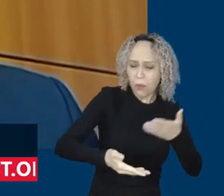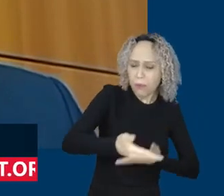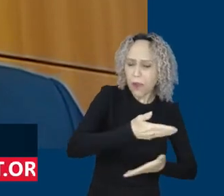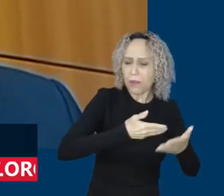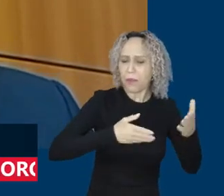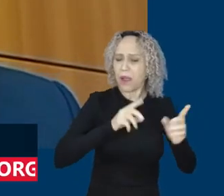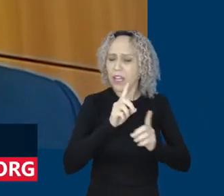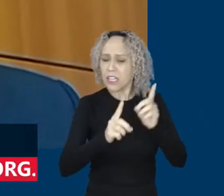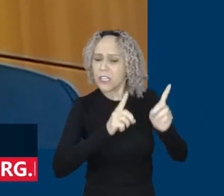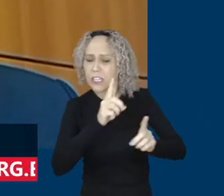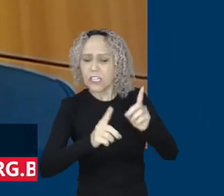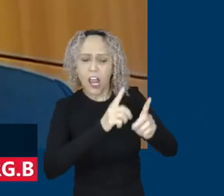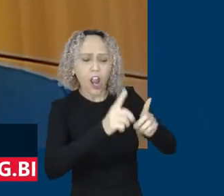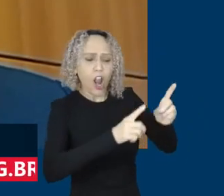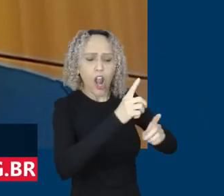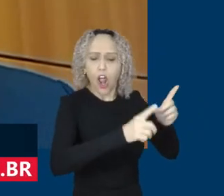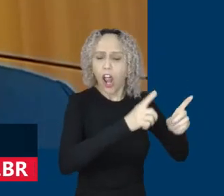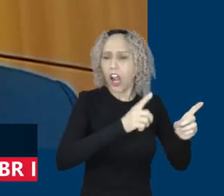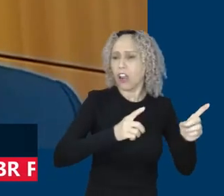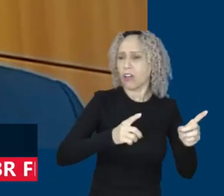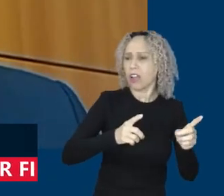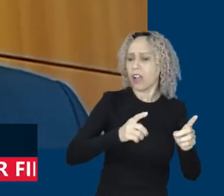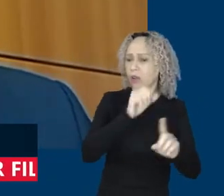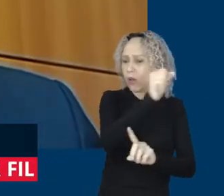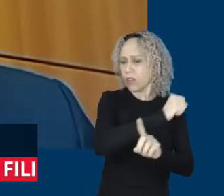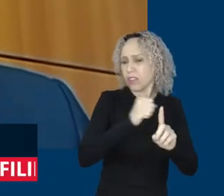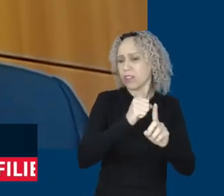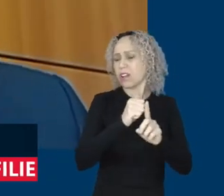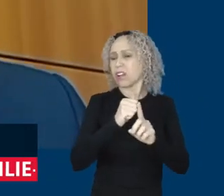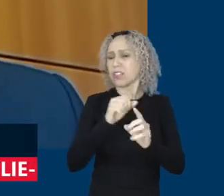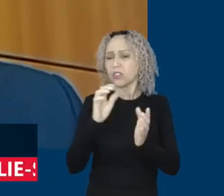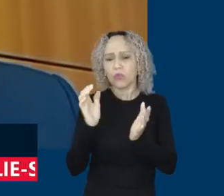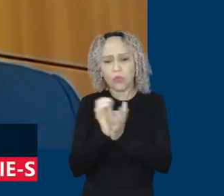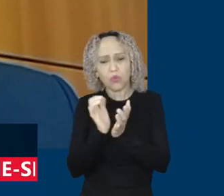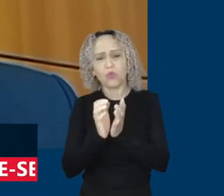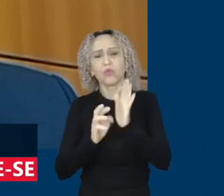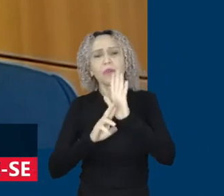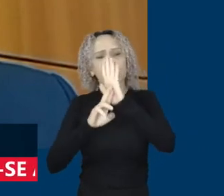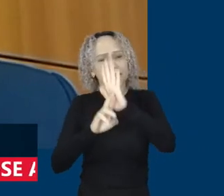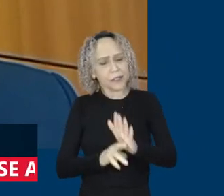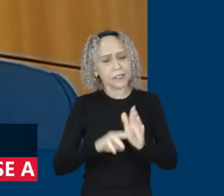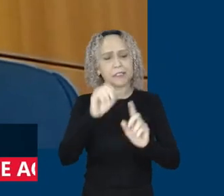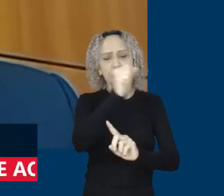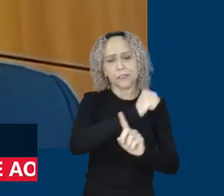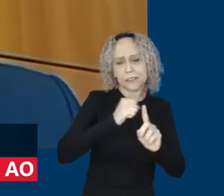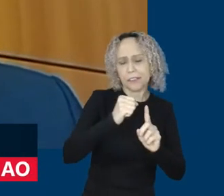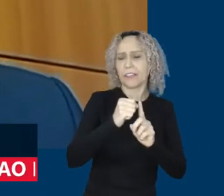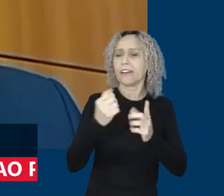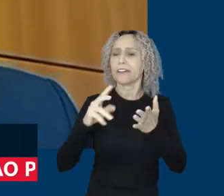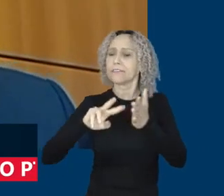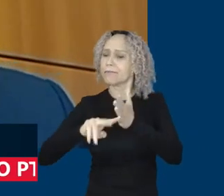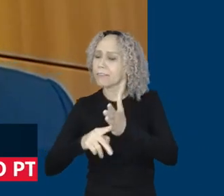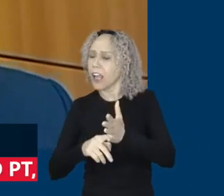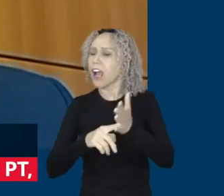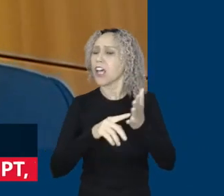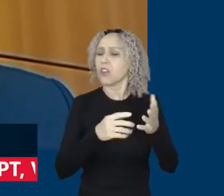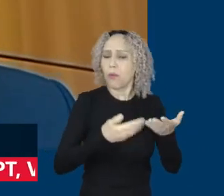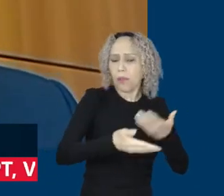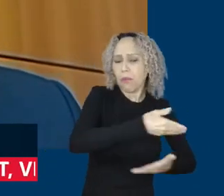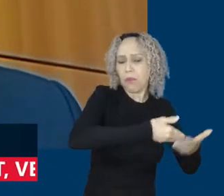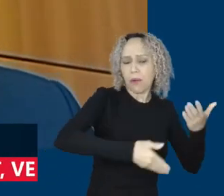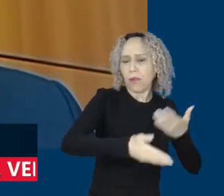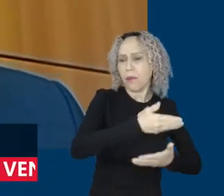vem acontecendo. O mundo do trabalho não tem sido diferente. O governo Lula publicou um decreto